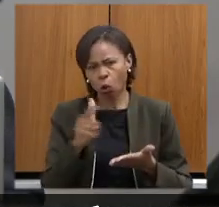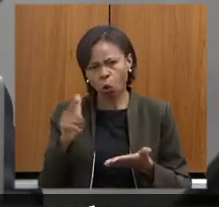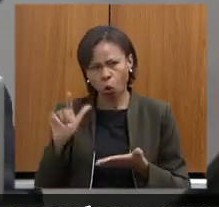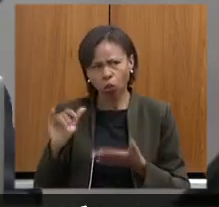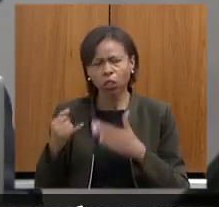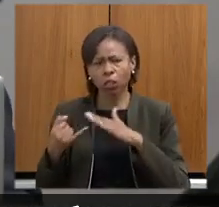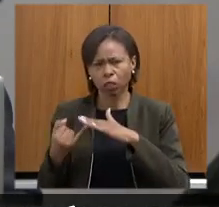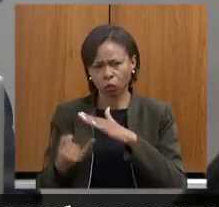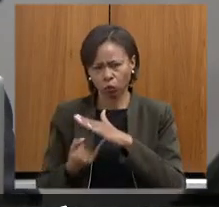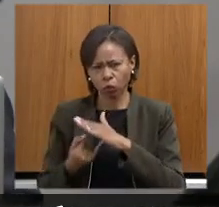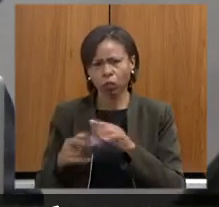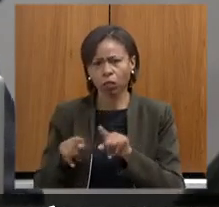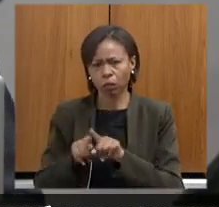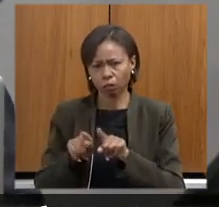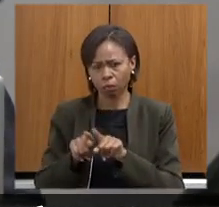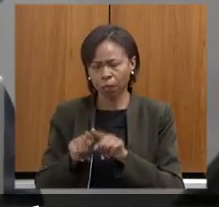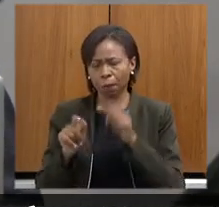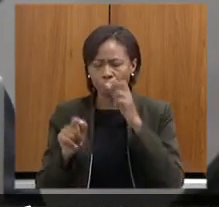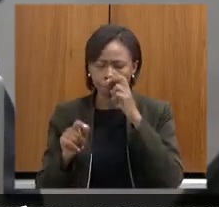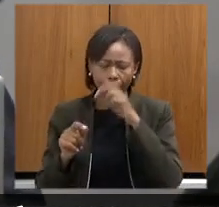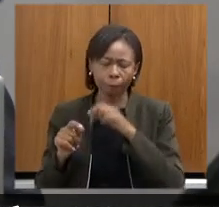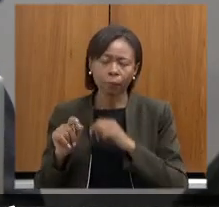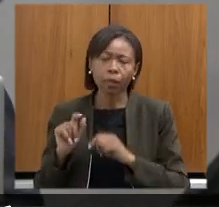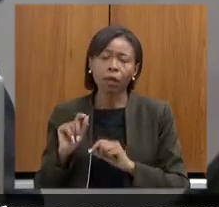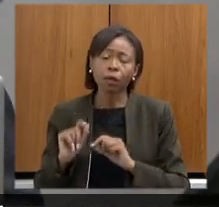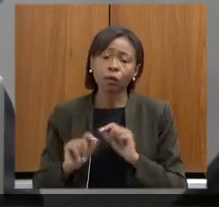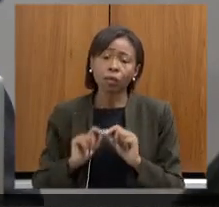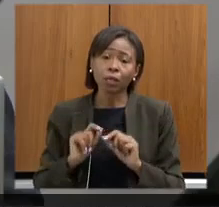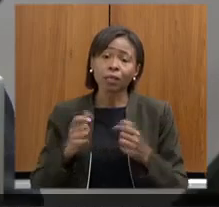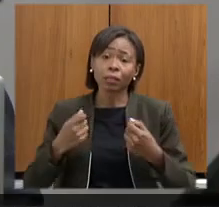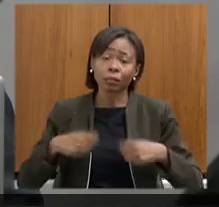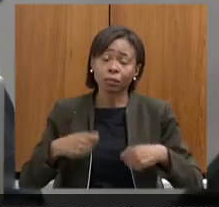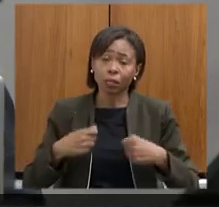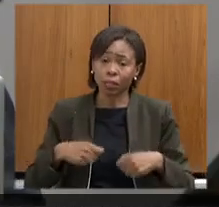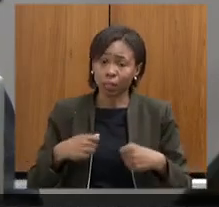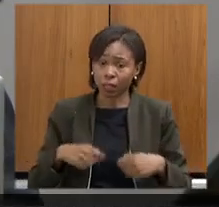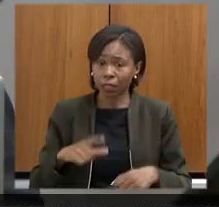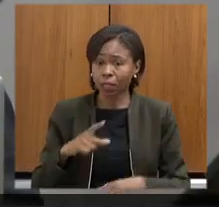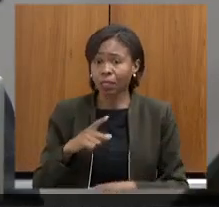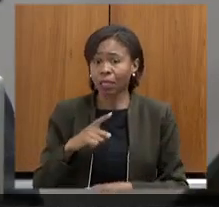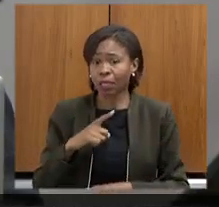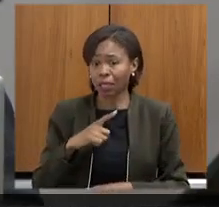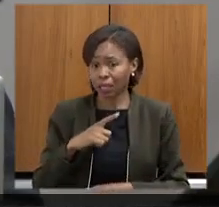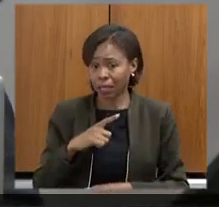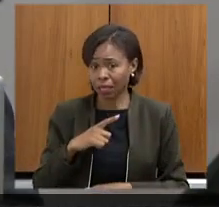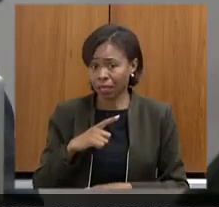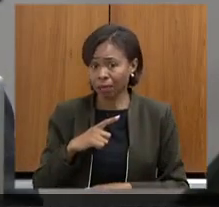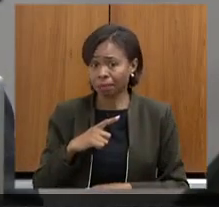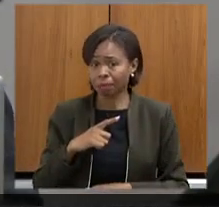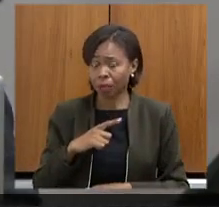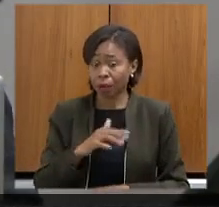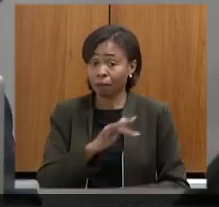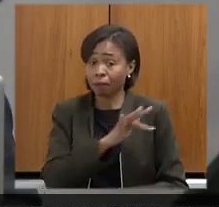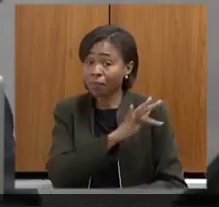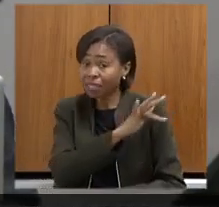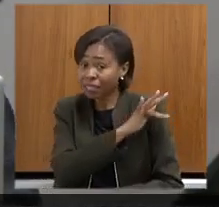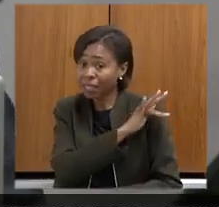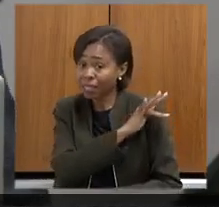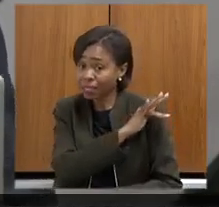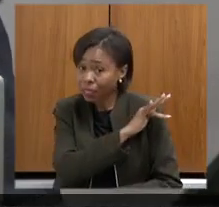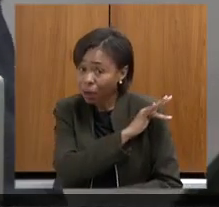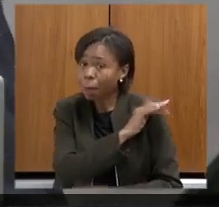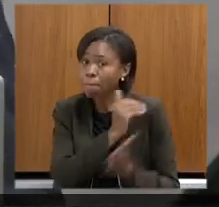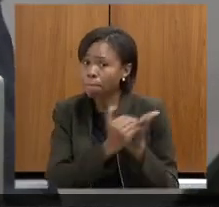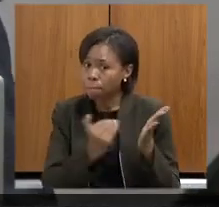envolvidas que nós tenhamos não só um aperto na fiscalização em relação ao